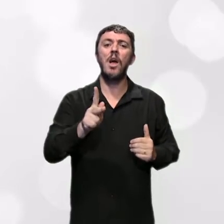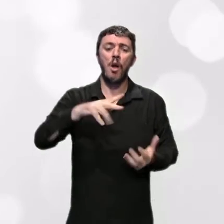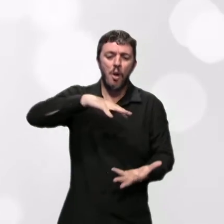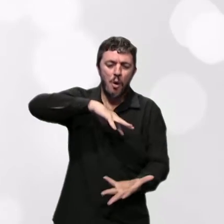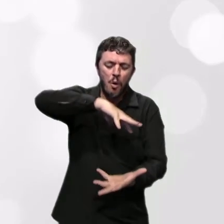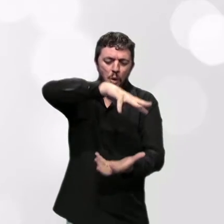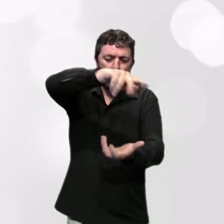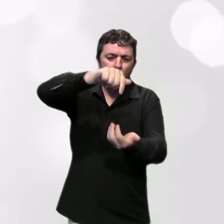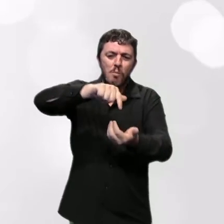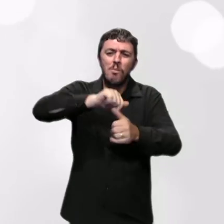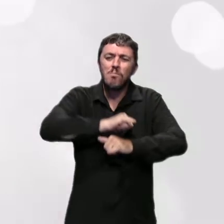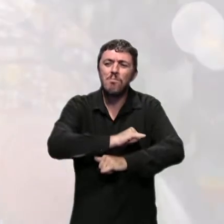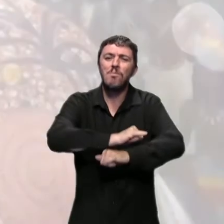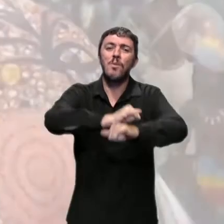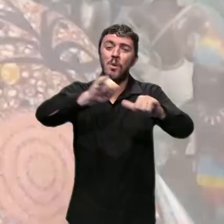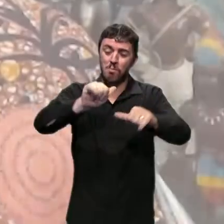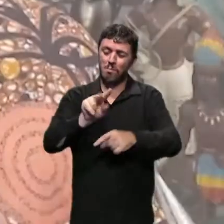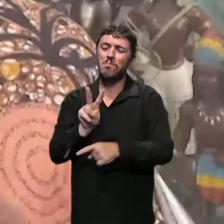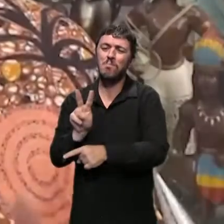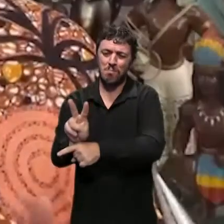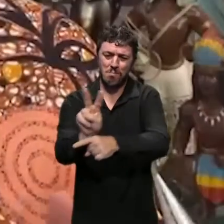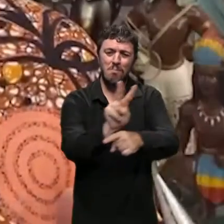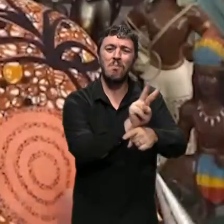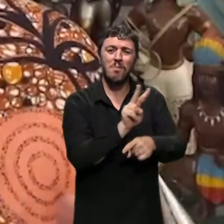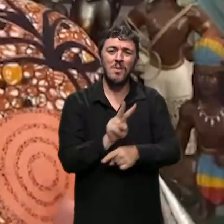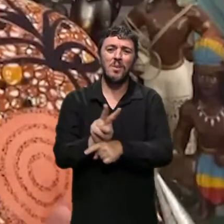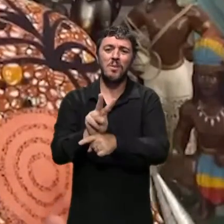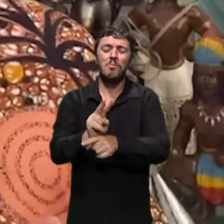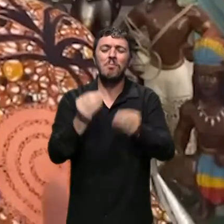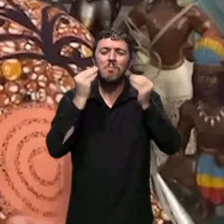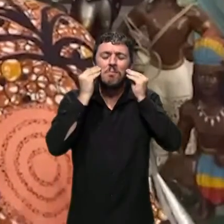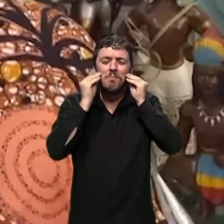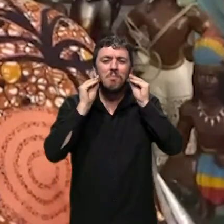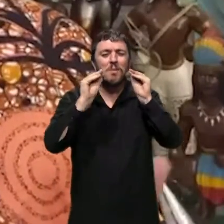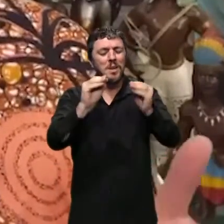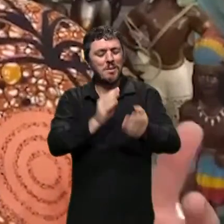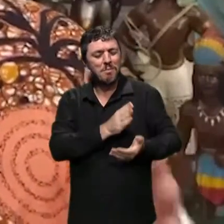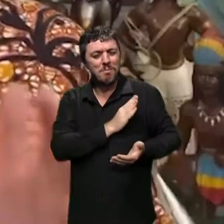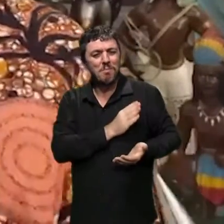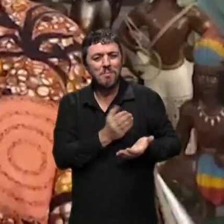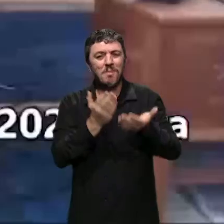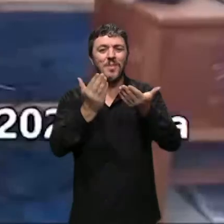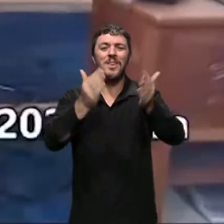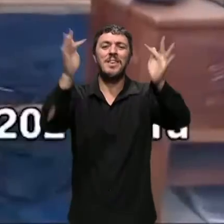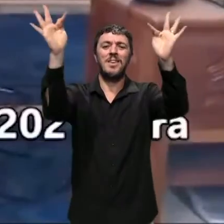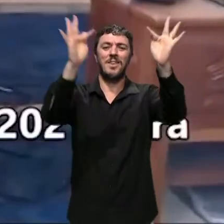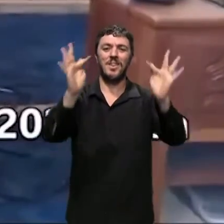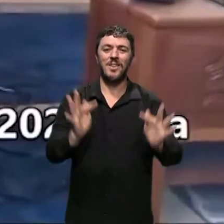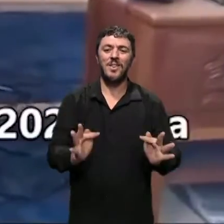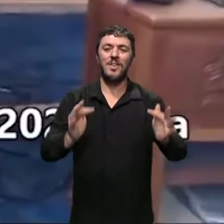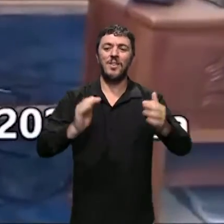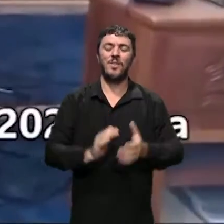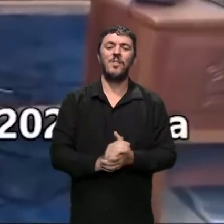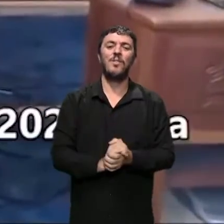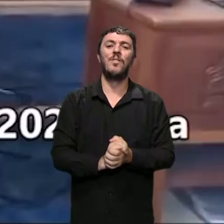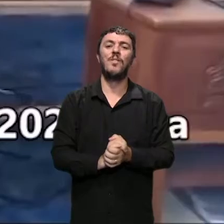acomoda-te como puderes. Um grande beijo no coração e felicidades a todos. A